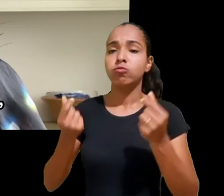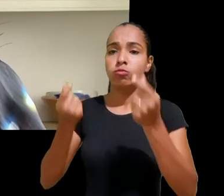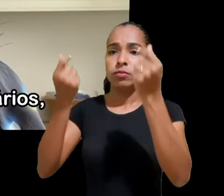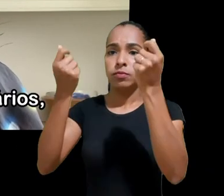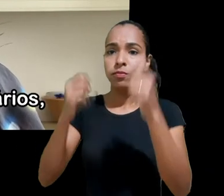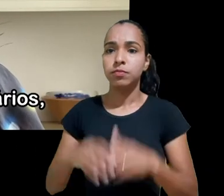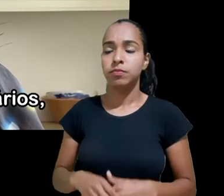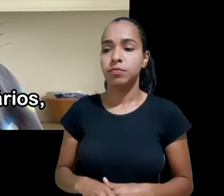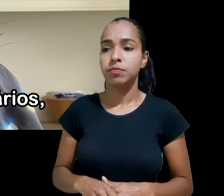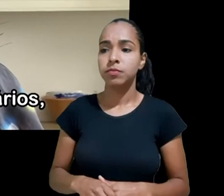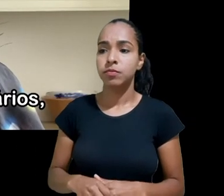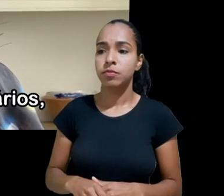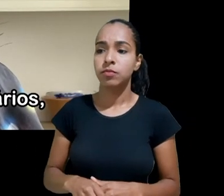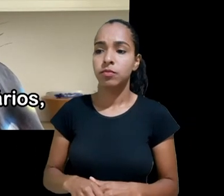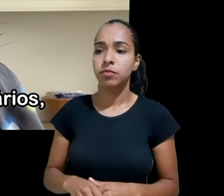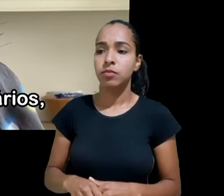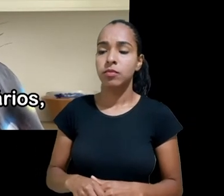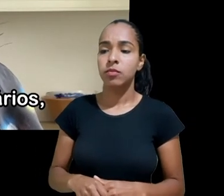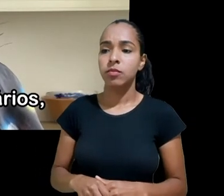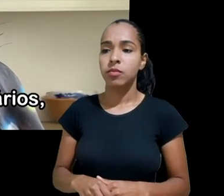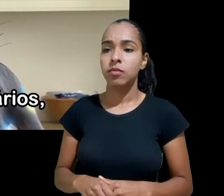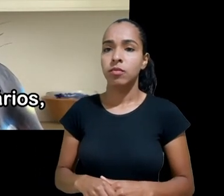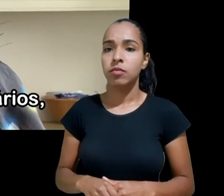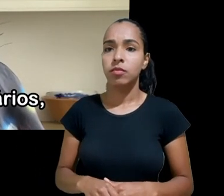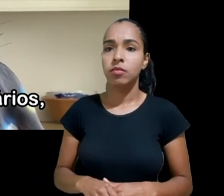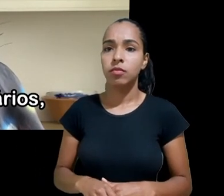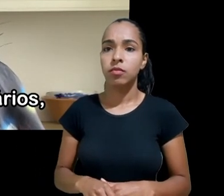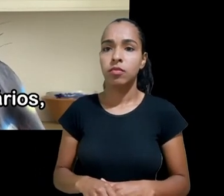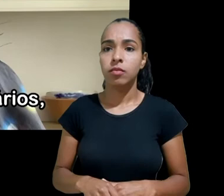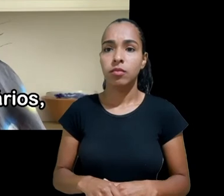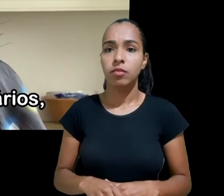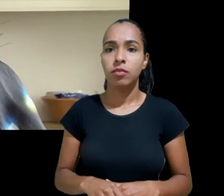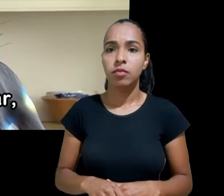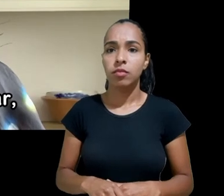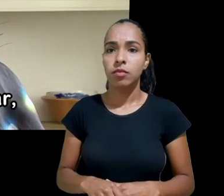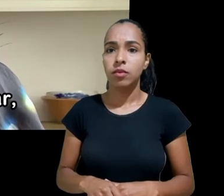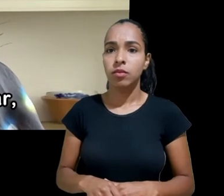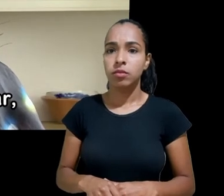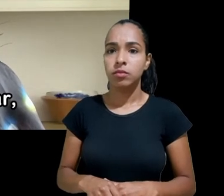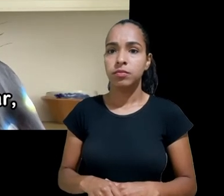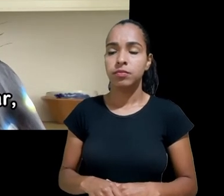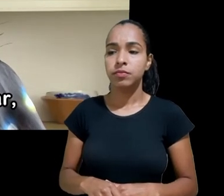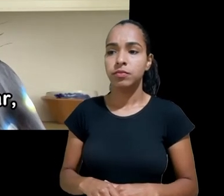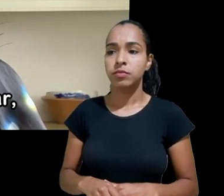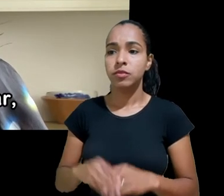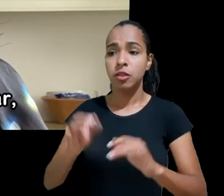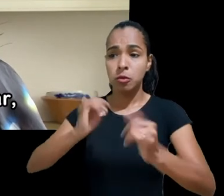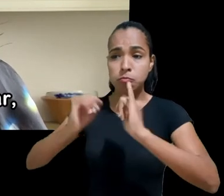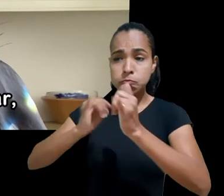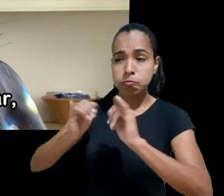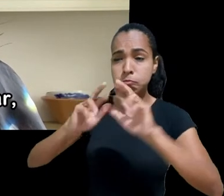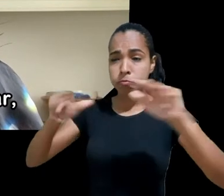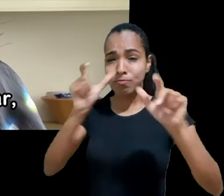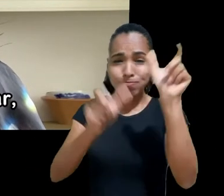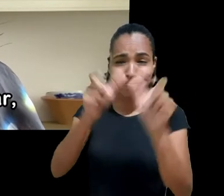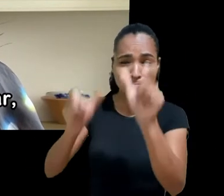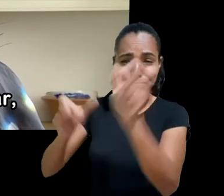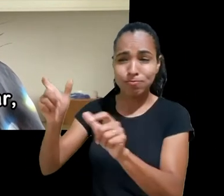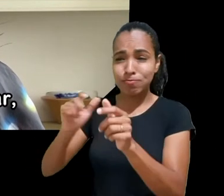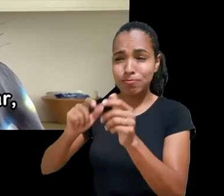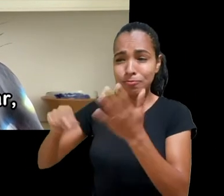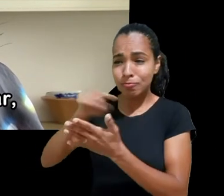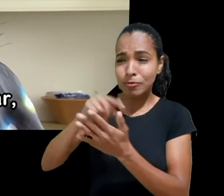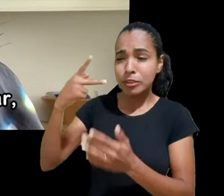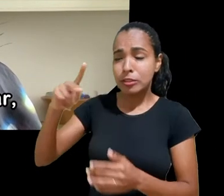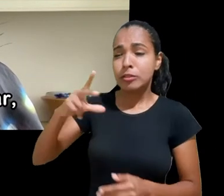curation through linking and analysing data points about billions of users they're not only able to sort of predict users'